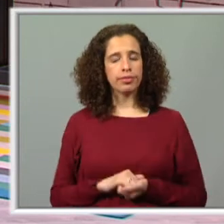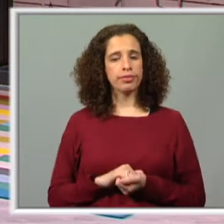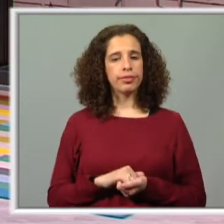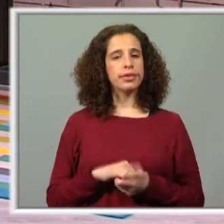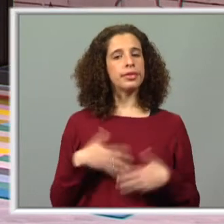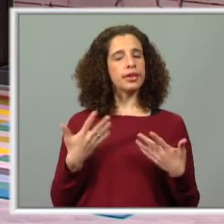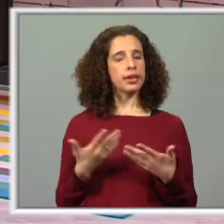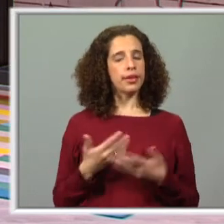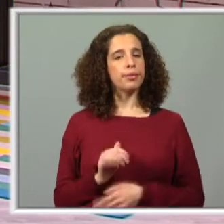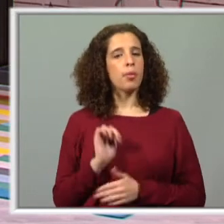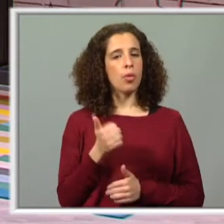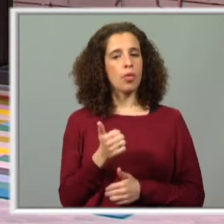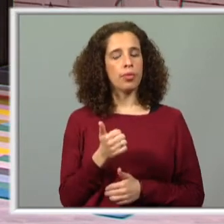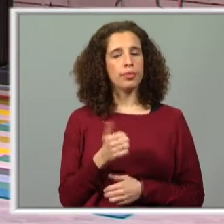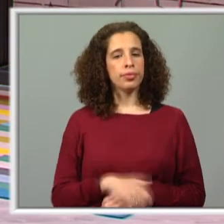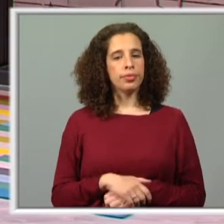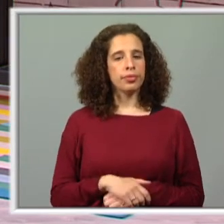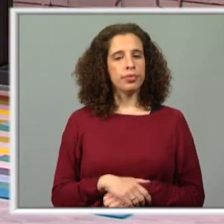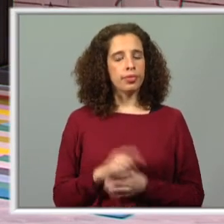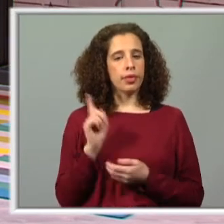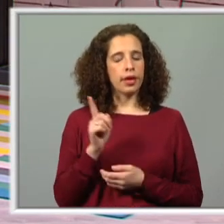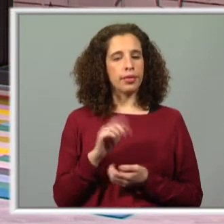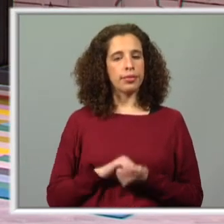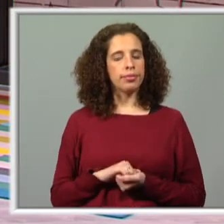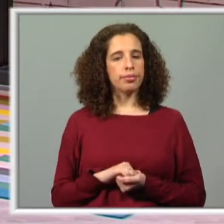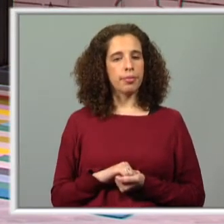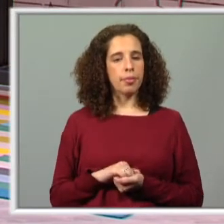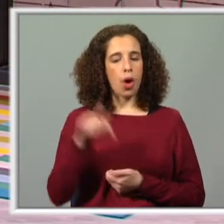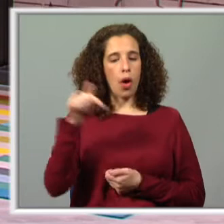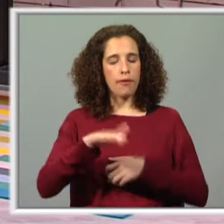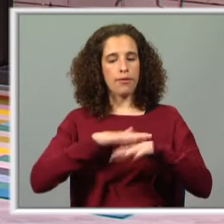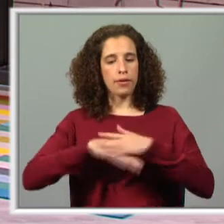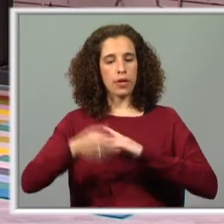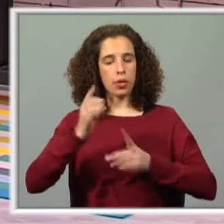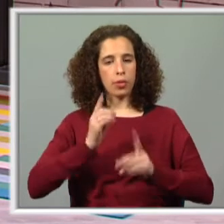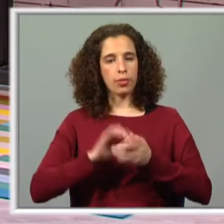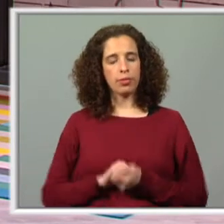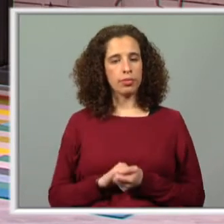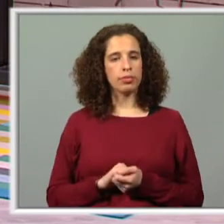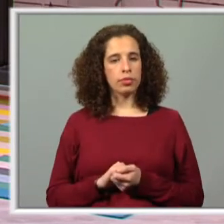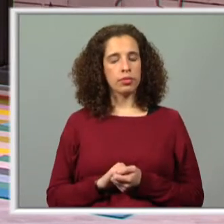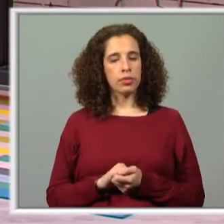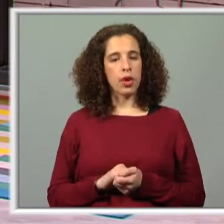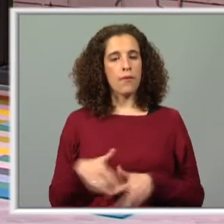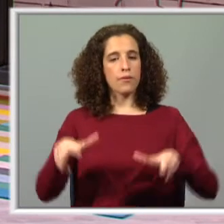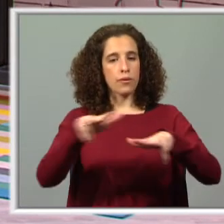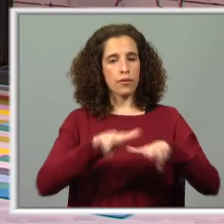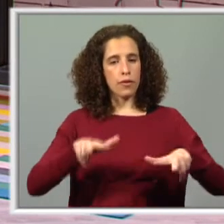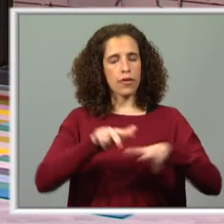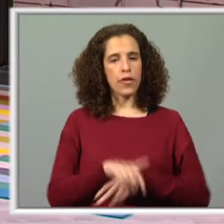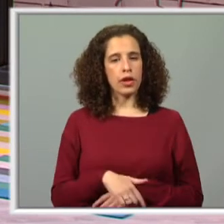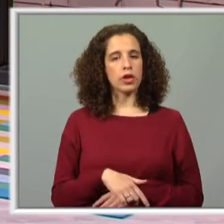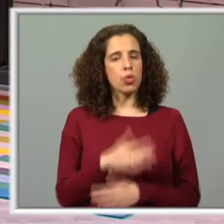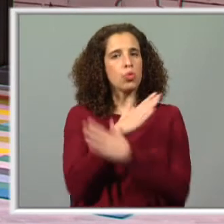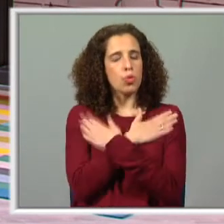Ora, então ainda bem que eu trago aqui. Então o que vamos fazer? Vamos ter aqui uma pequenina animação, em que